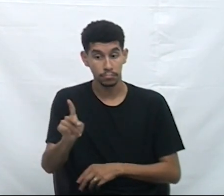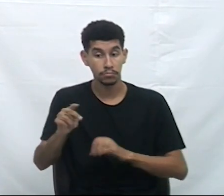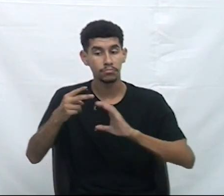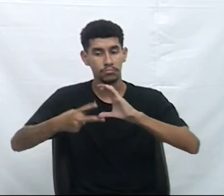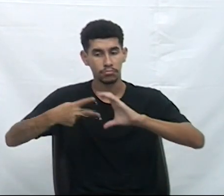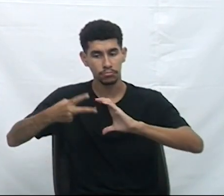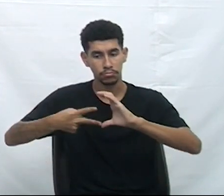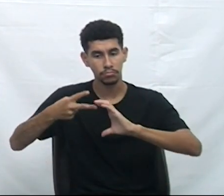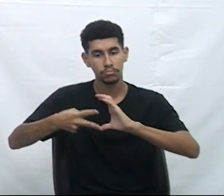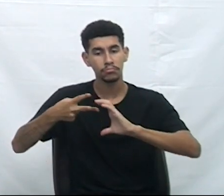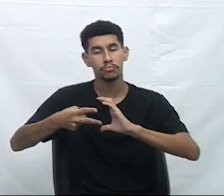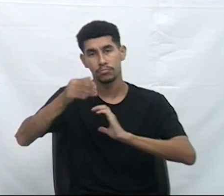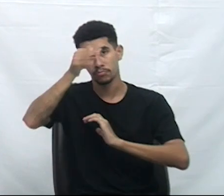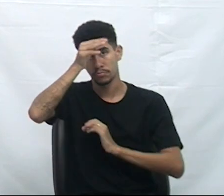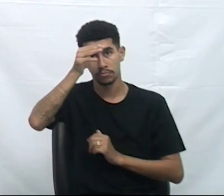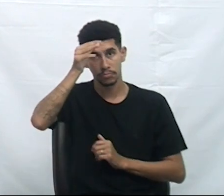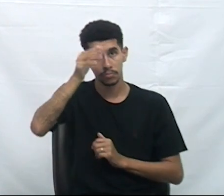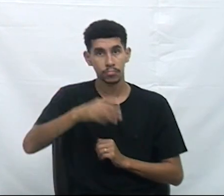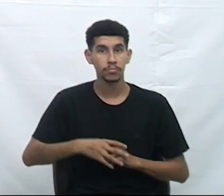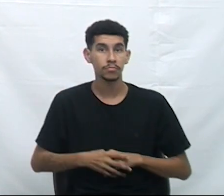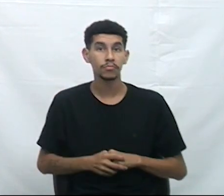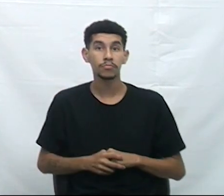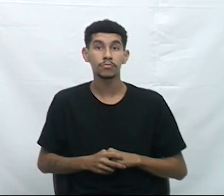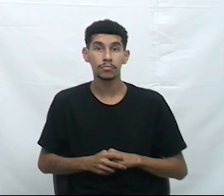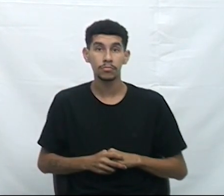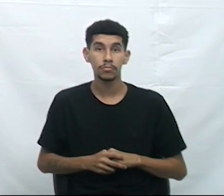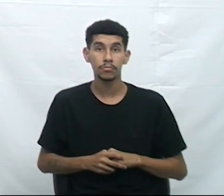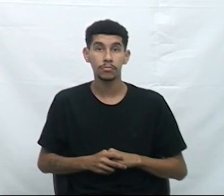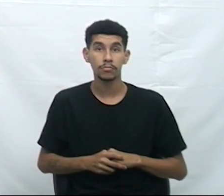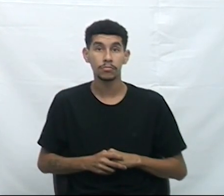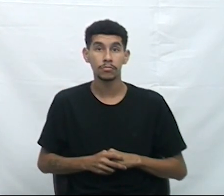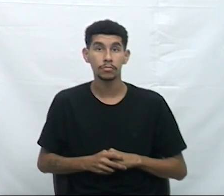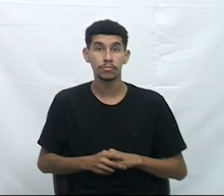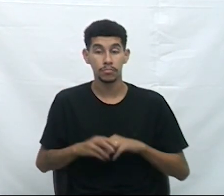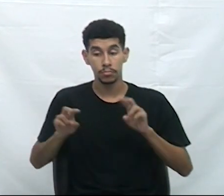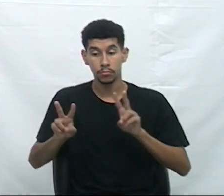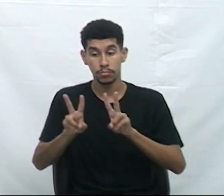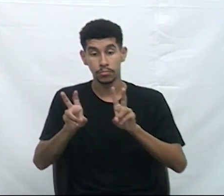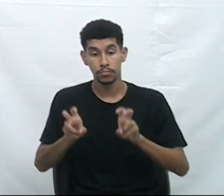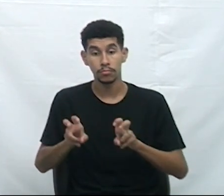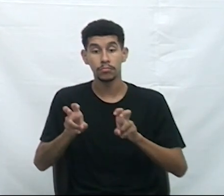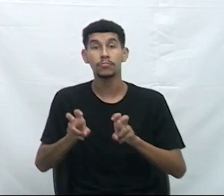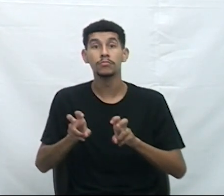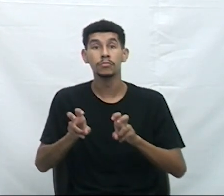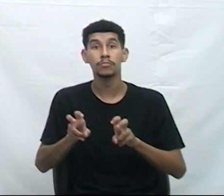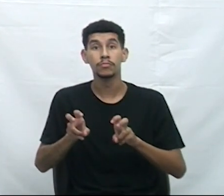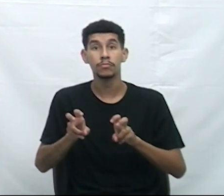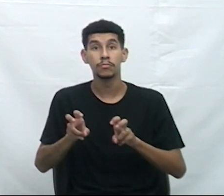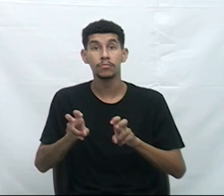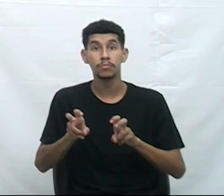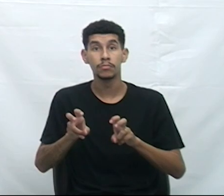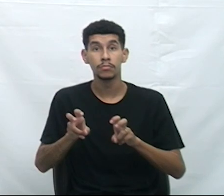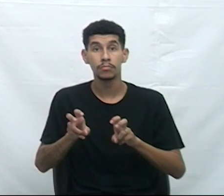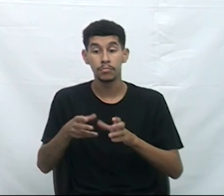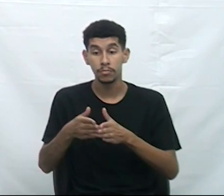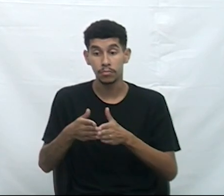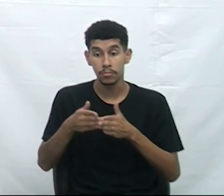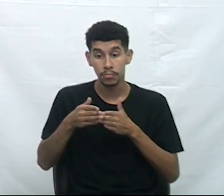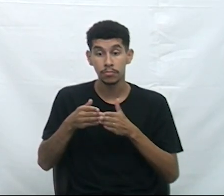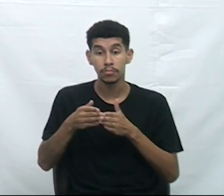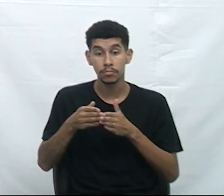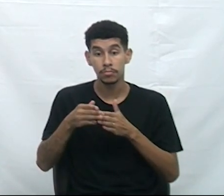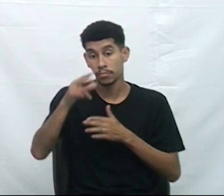Câmara Municipal de Criciúma. Nesta, assunto, licença do prefeito, missão de